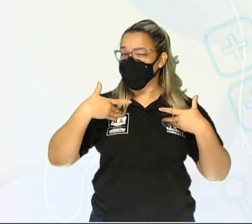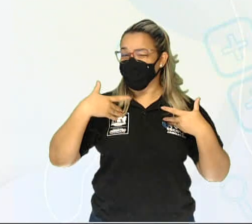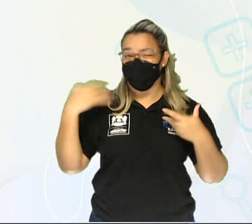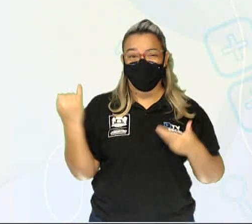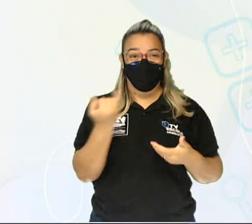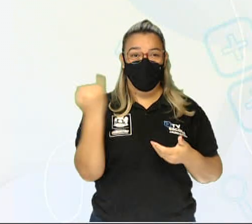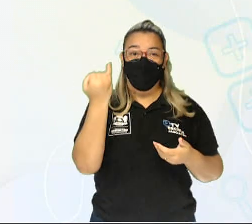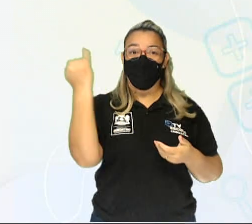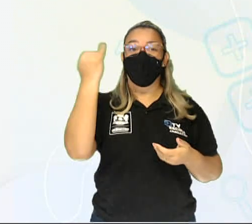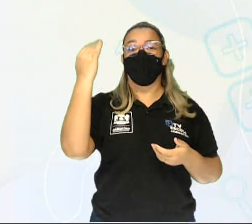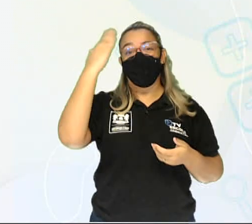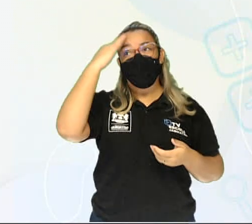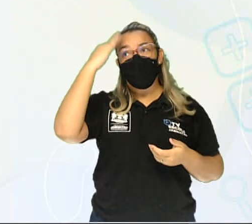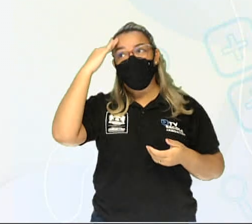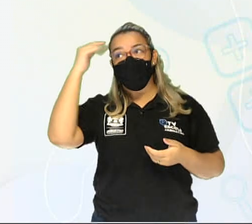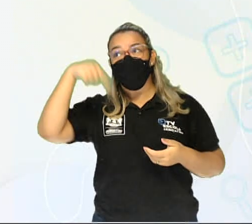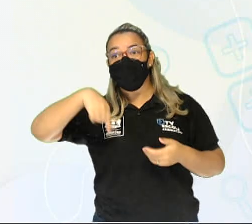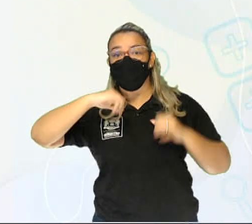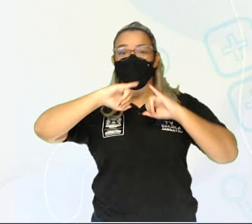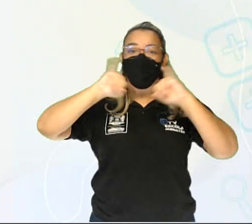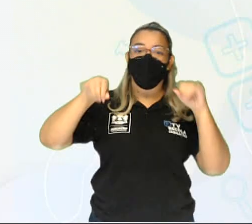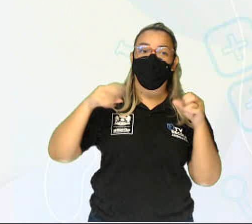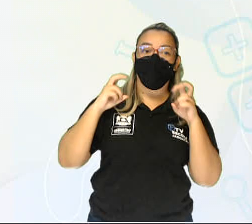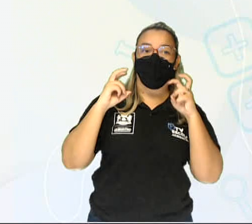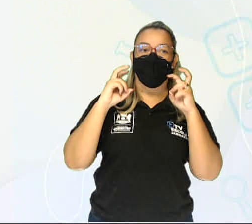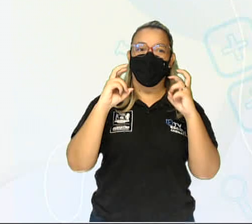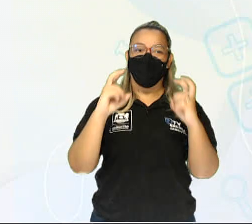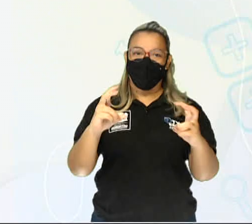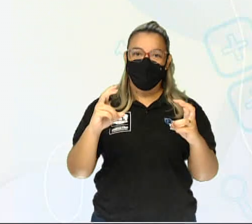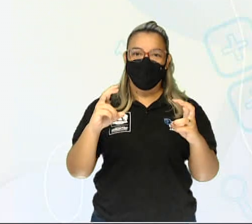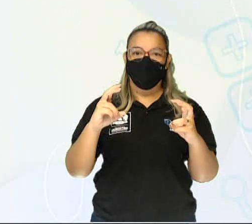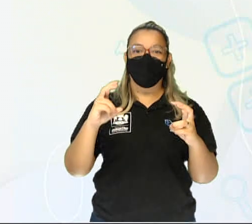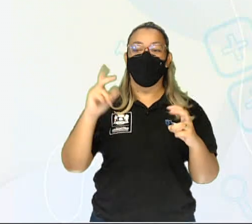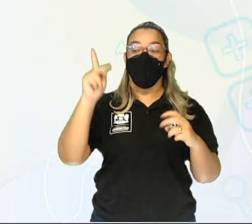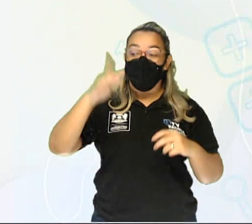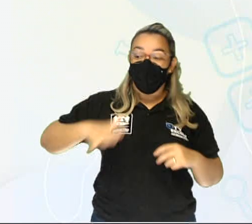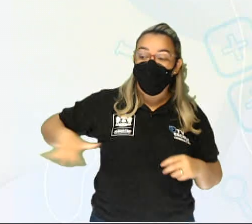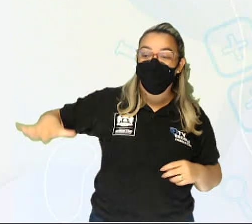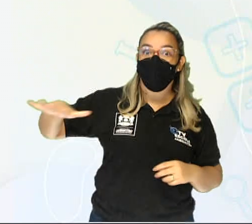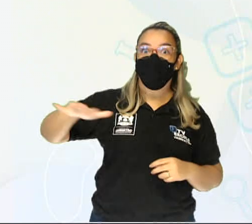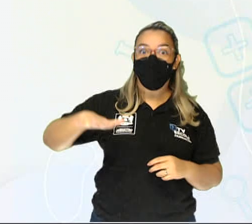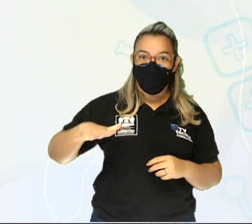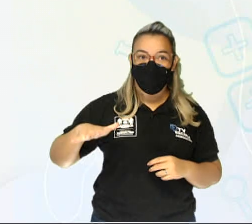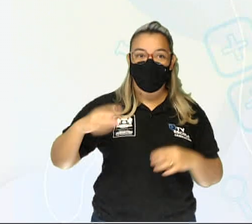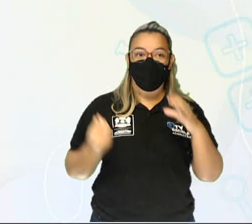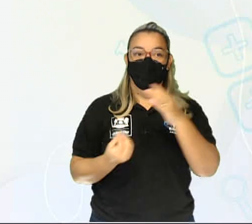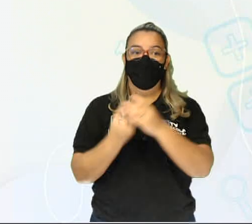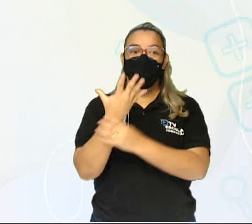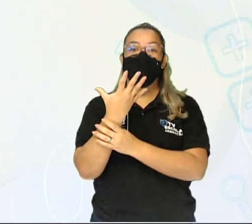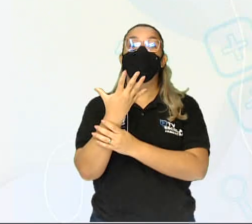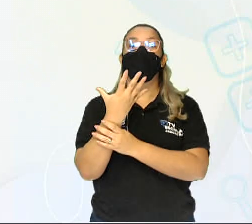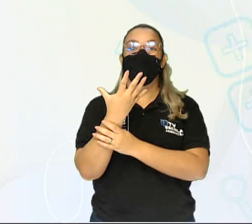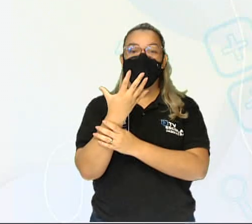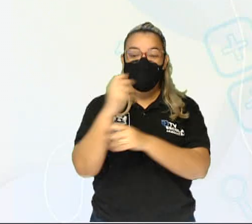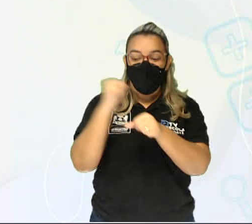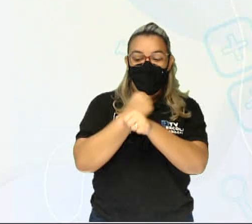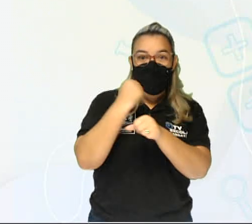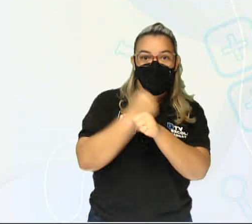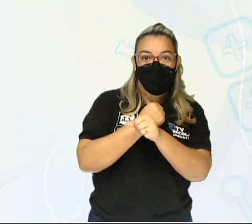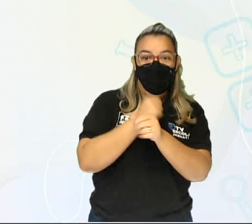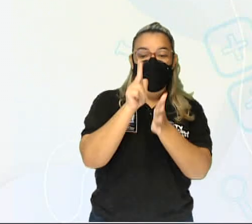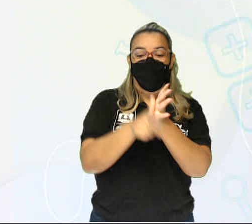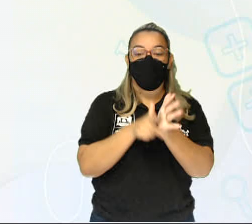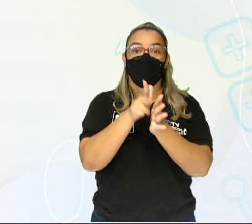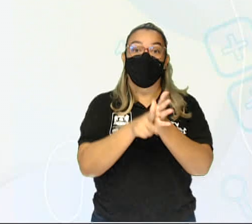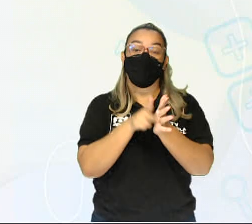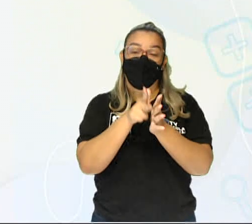entender a formação de Jaboatão dos Guararapes. O então povoado de Prazeres surgiu com a construção da Estação Ferroviária de